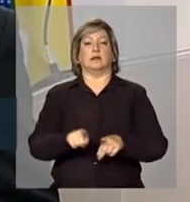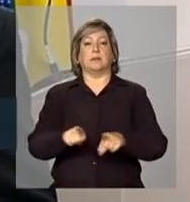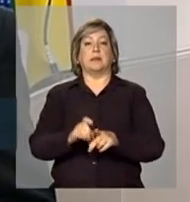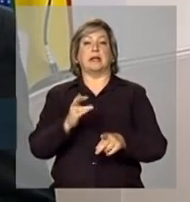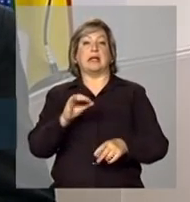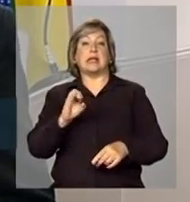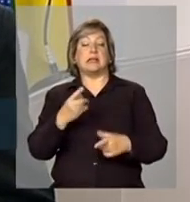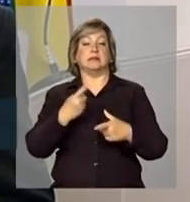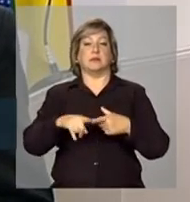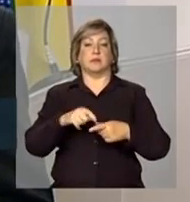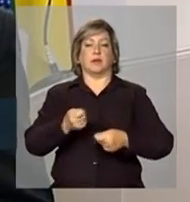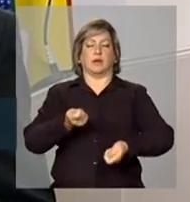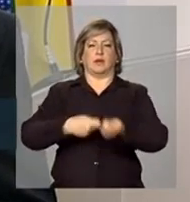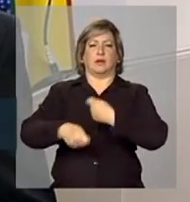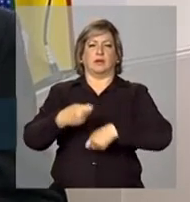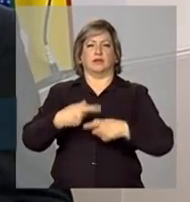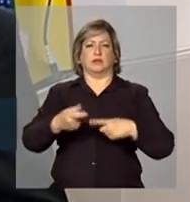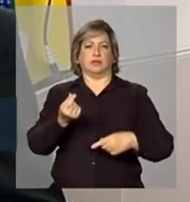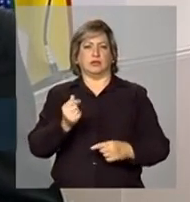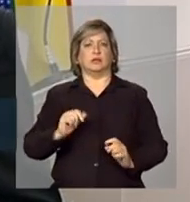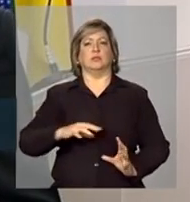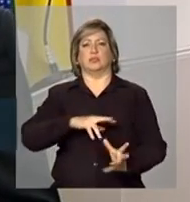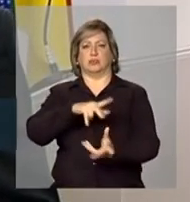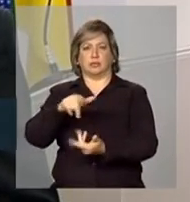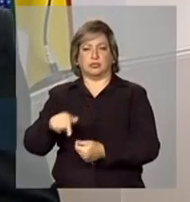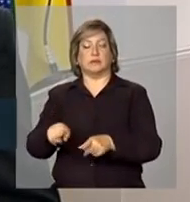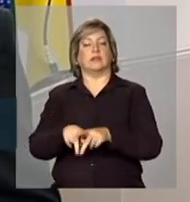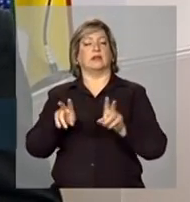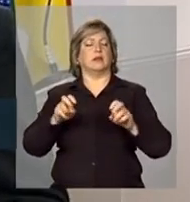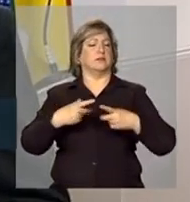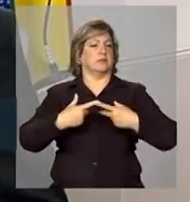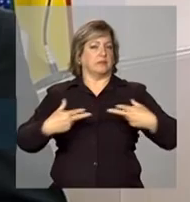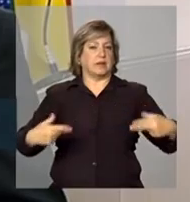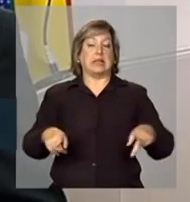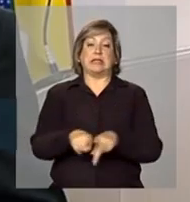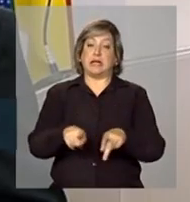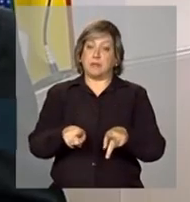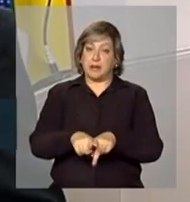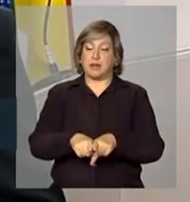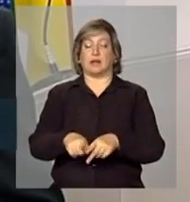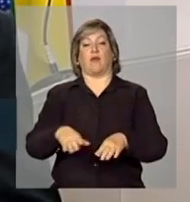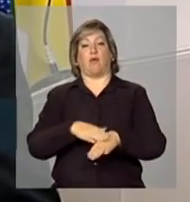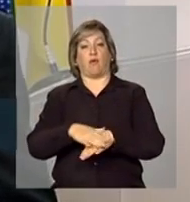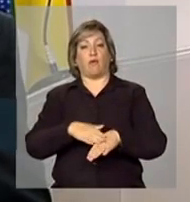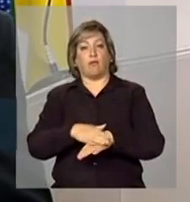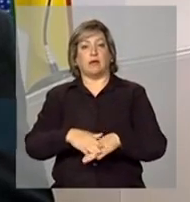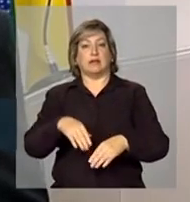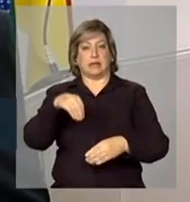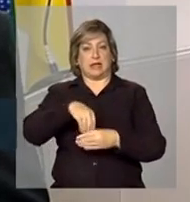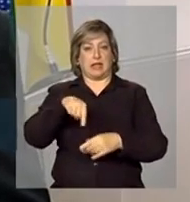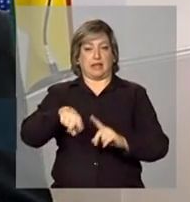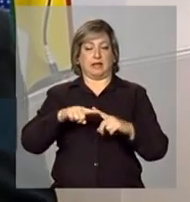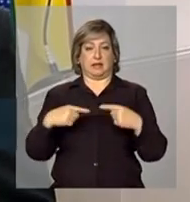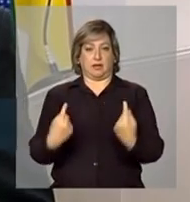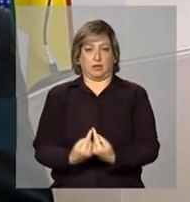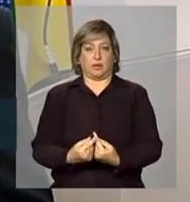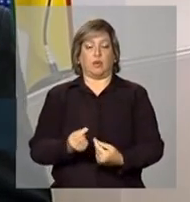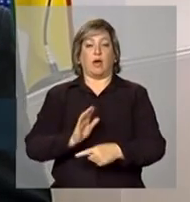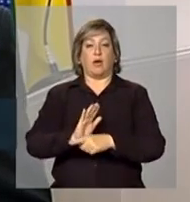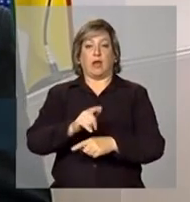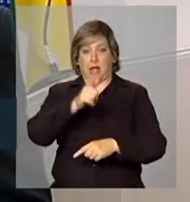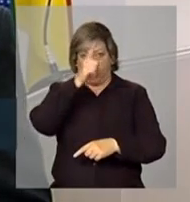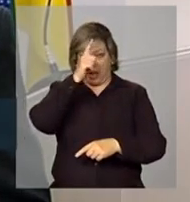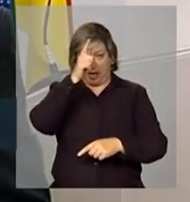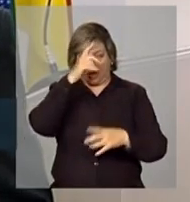econômico-financeira internacional. Além disso, também deve ser tratado o tema do apoio do governo alemão ao programa